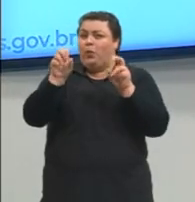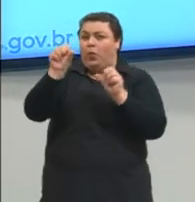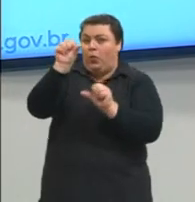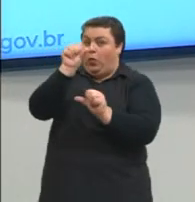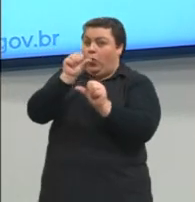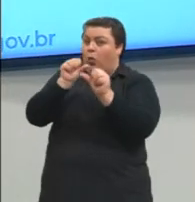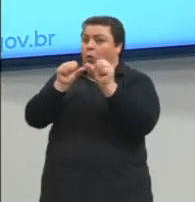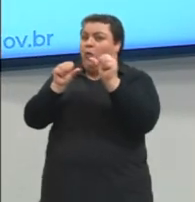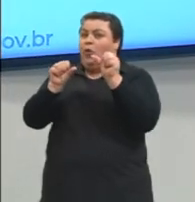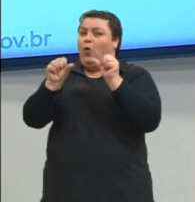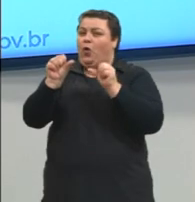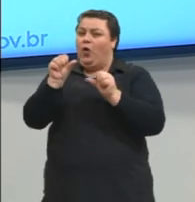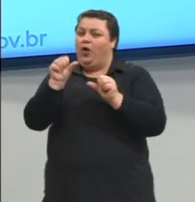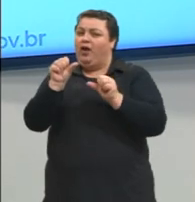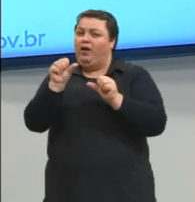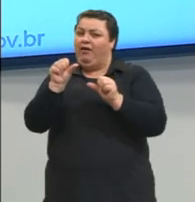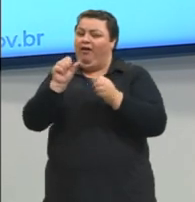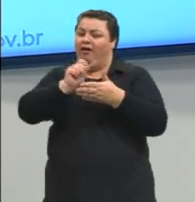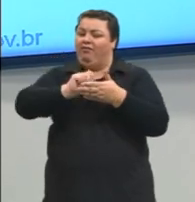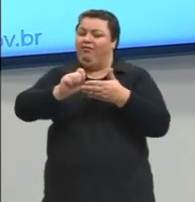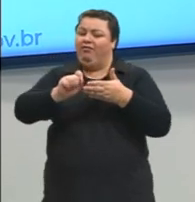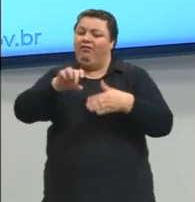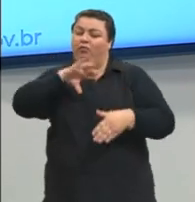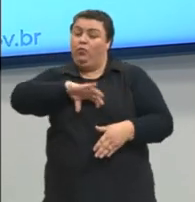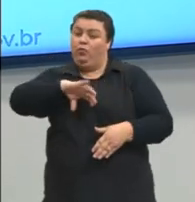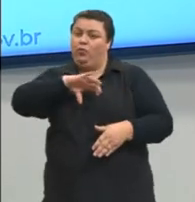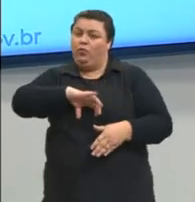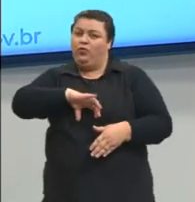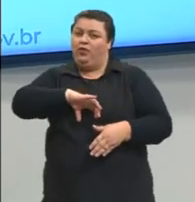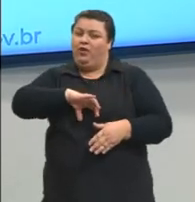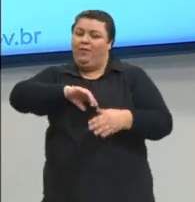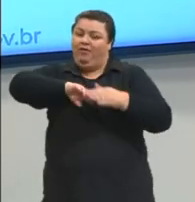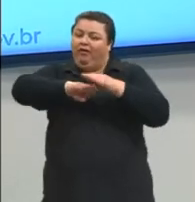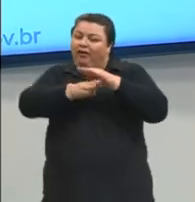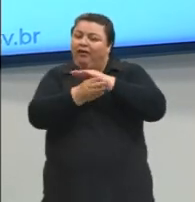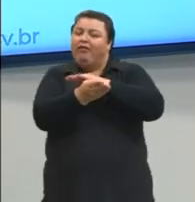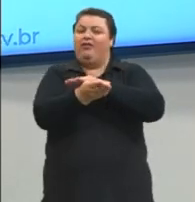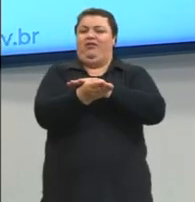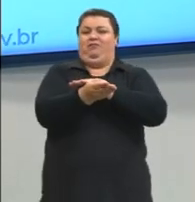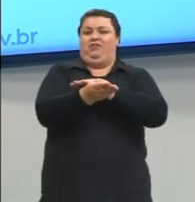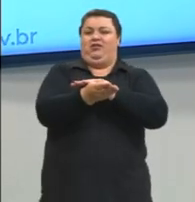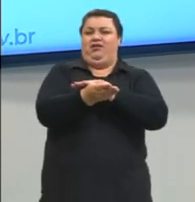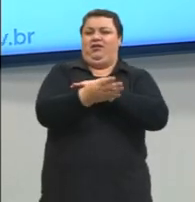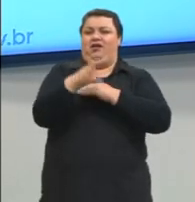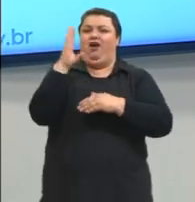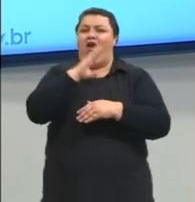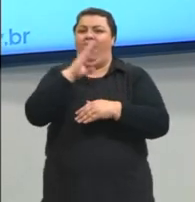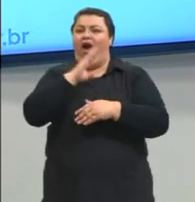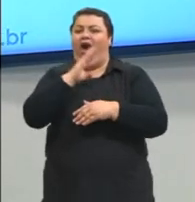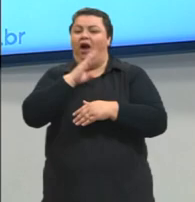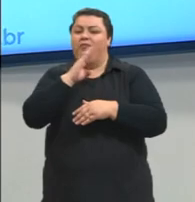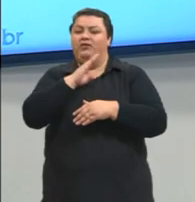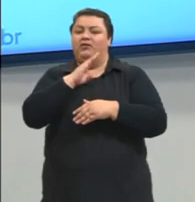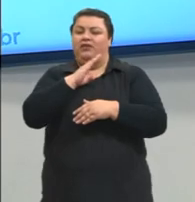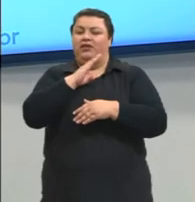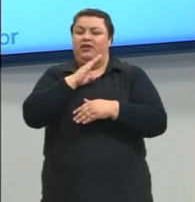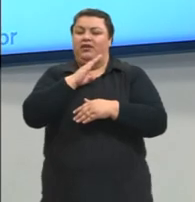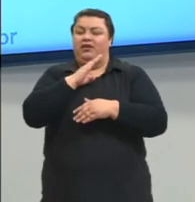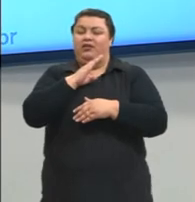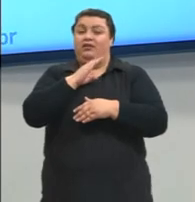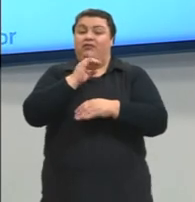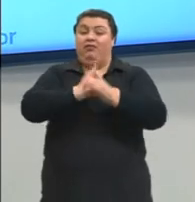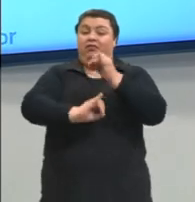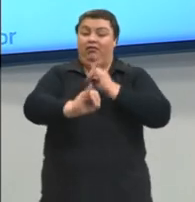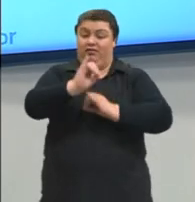modificou a língua portuguesa, para se adequar a essa rapidez, a essa agilidade que a internet